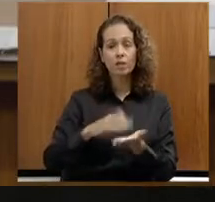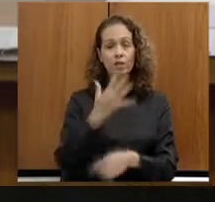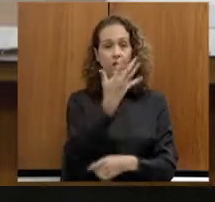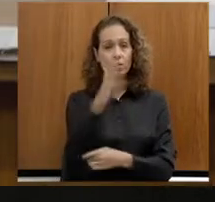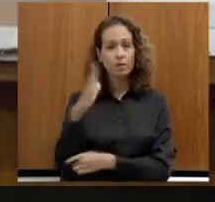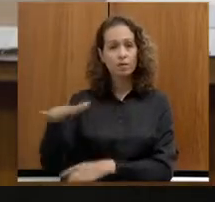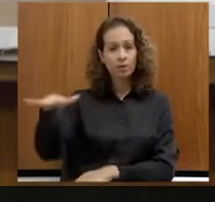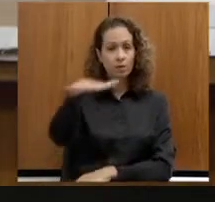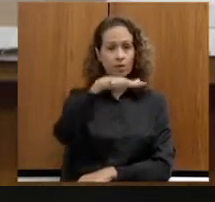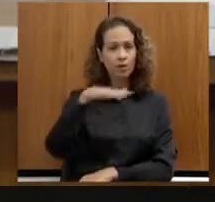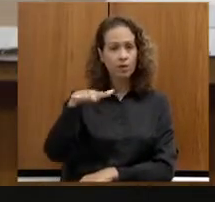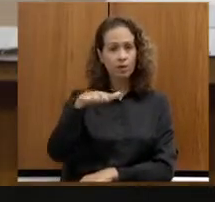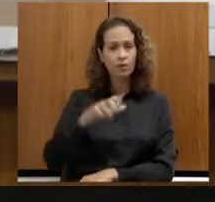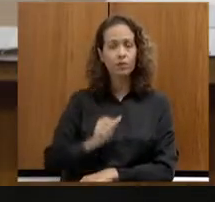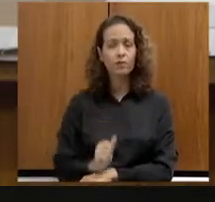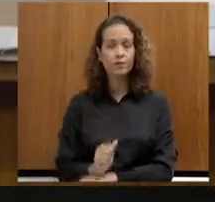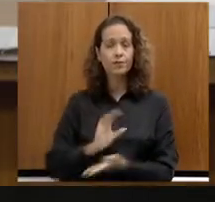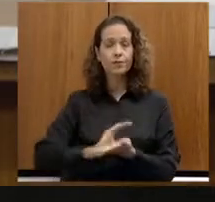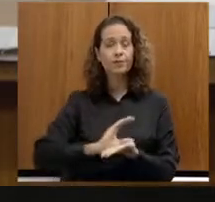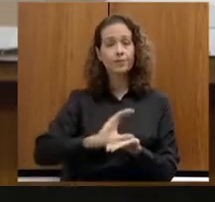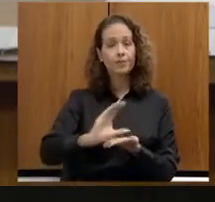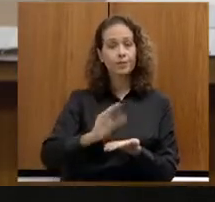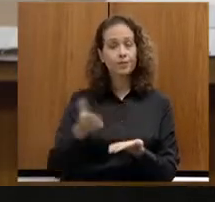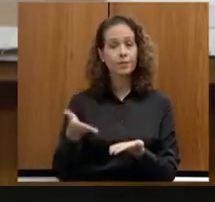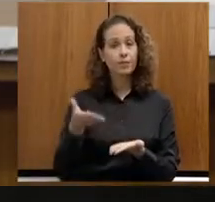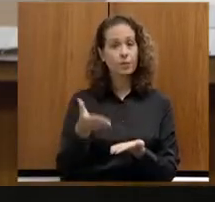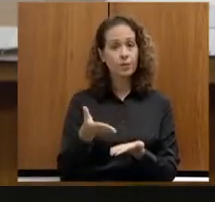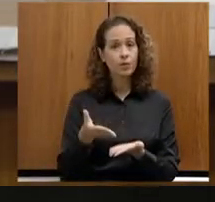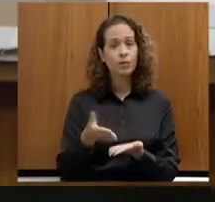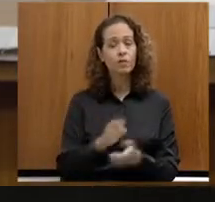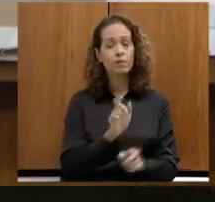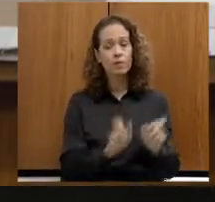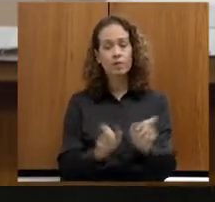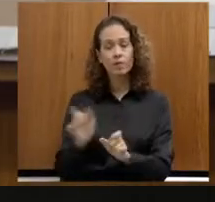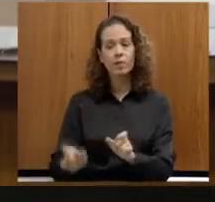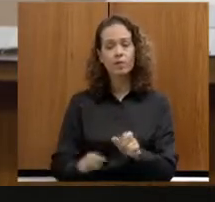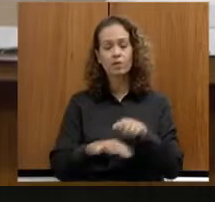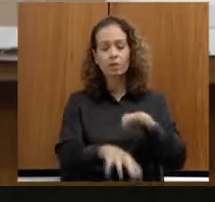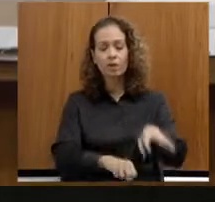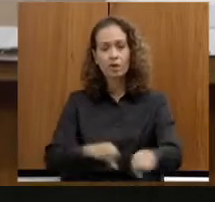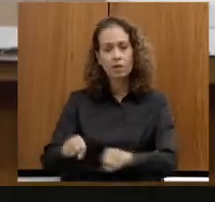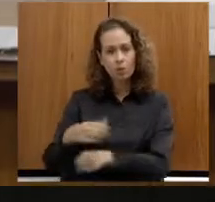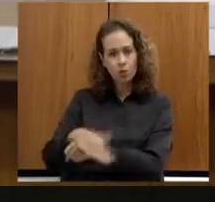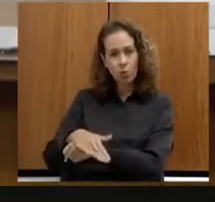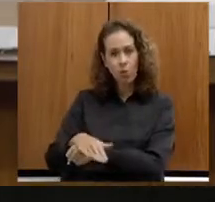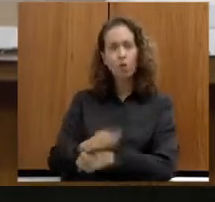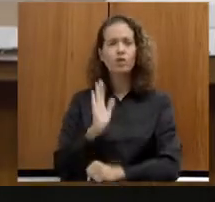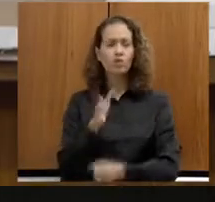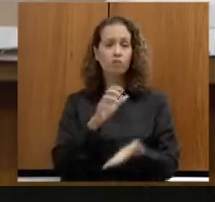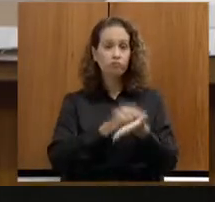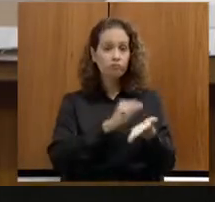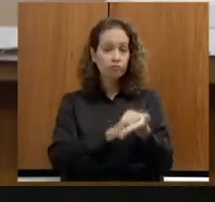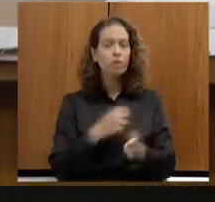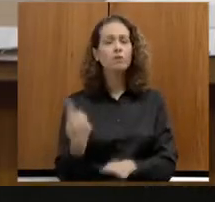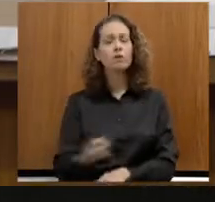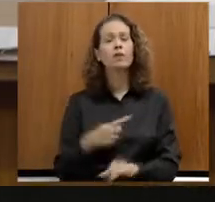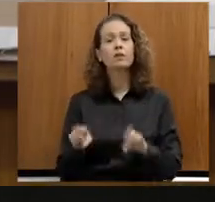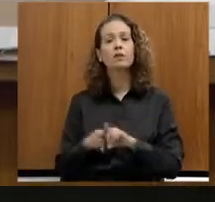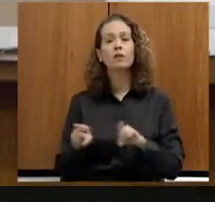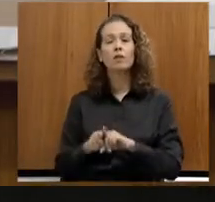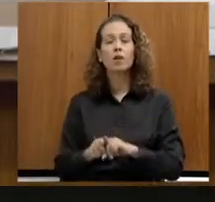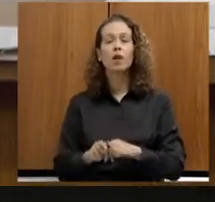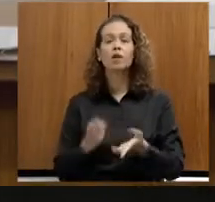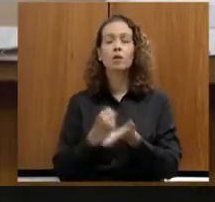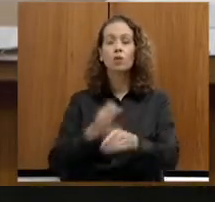Além de repassarmos um recurso para esses catadores já cadastrados, nós também estamos dando qualificação